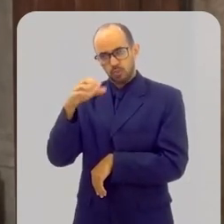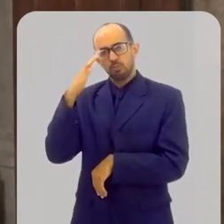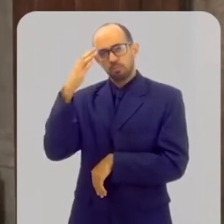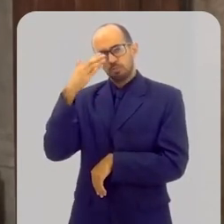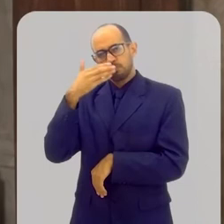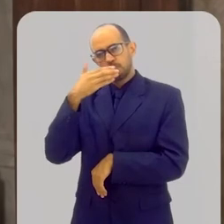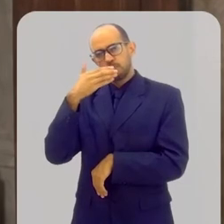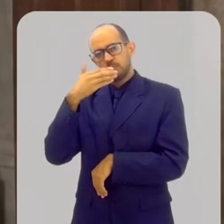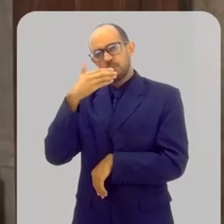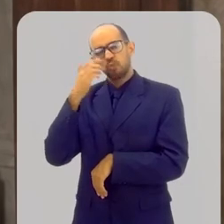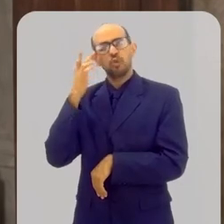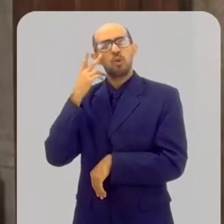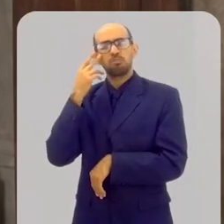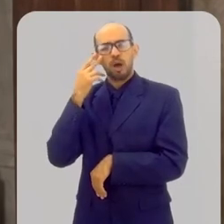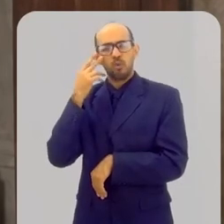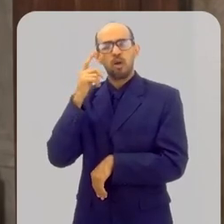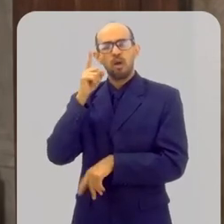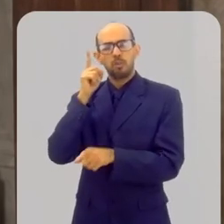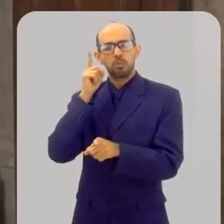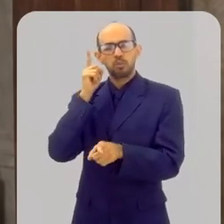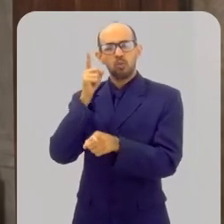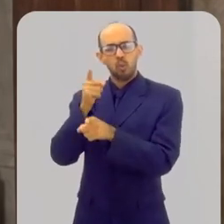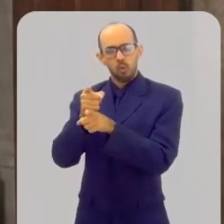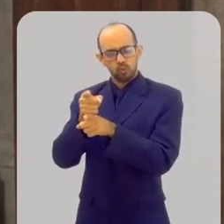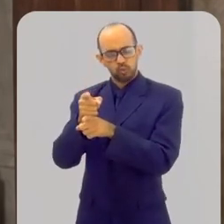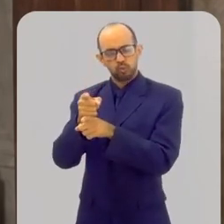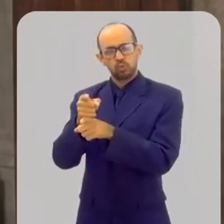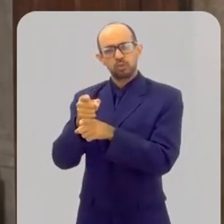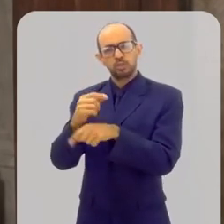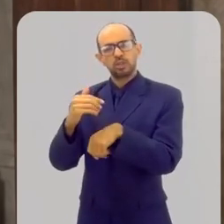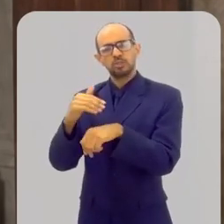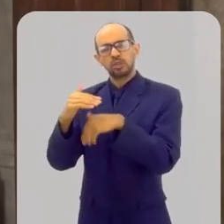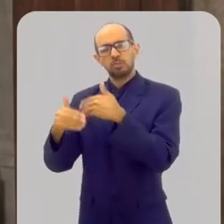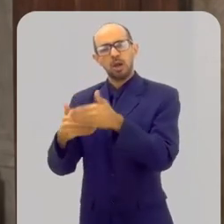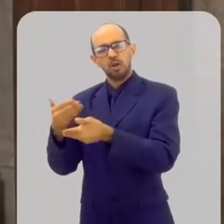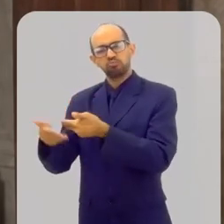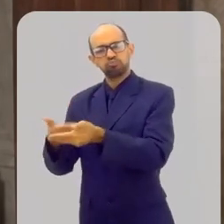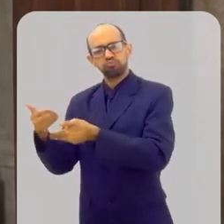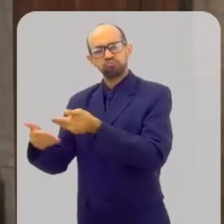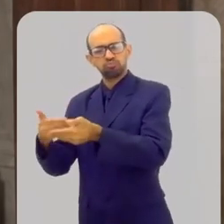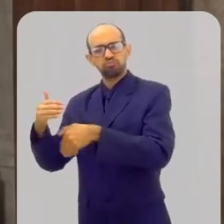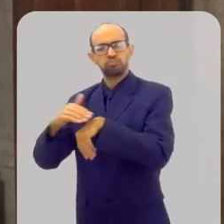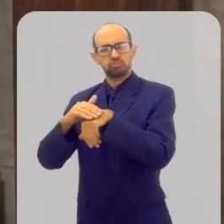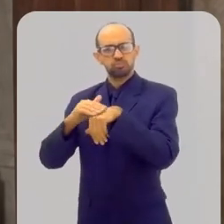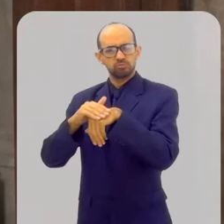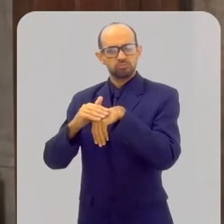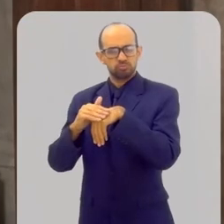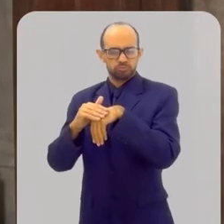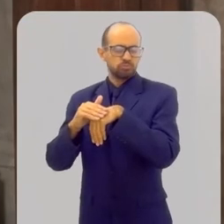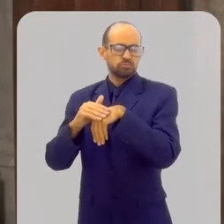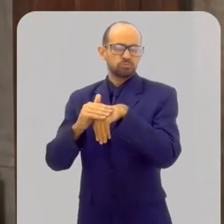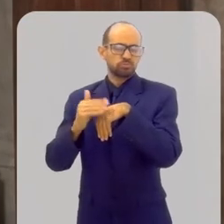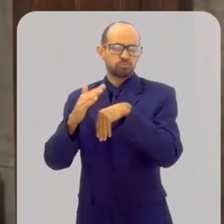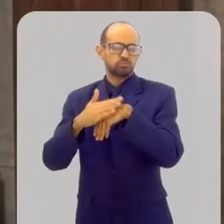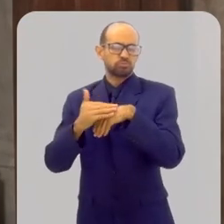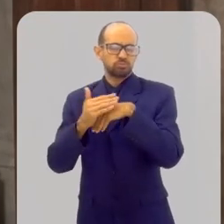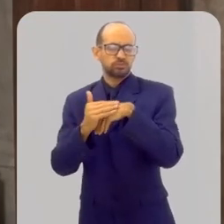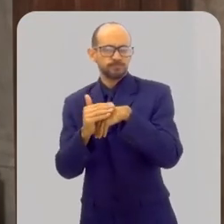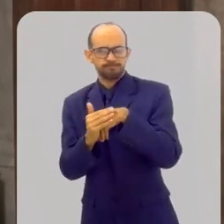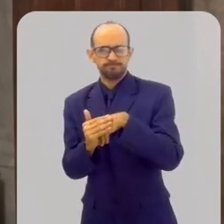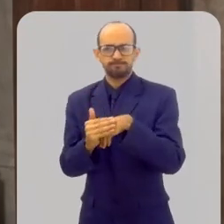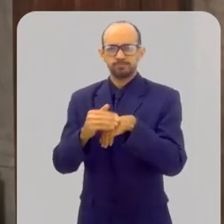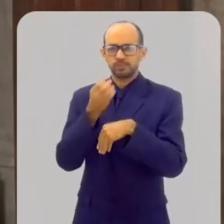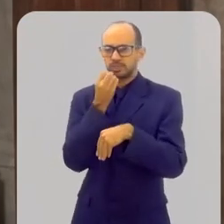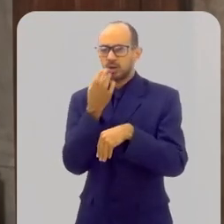encontrem face a face, tenham uma conversa fraterna, em que a pessoa diz ao sacerdote aquilo que ele pesa no coração, daquelas